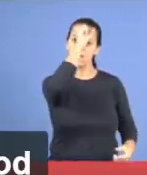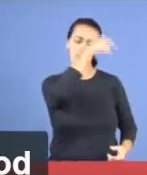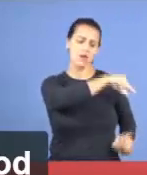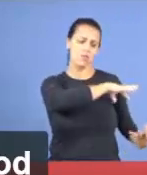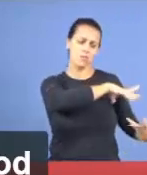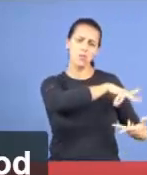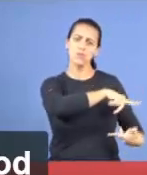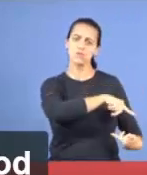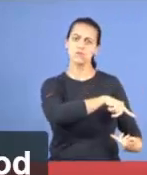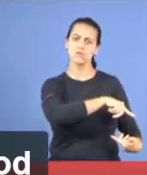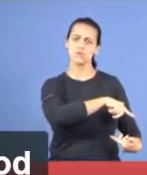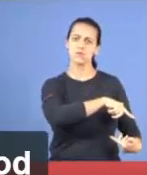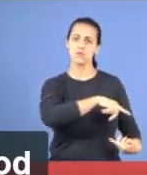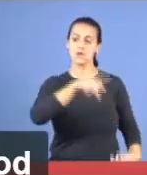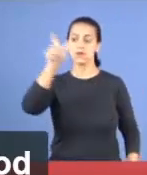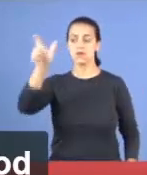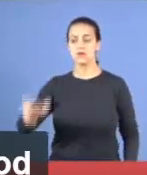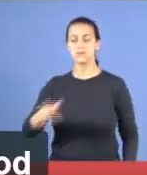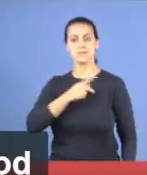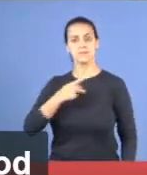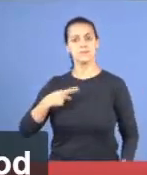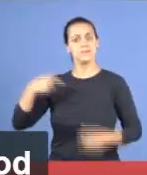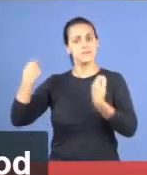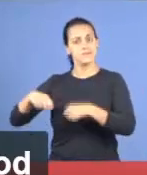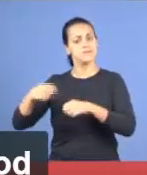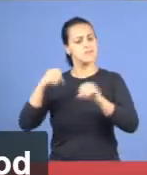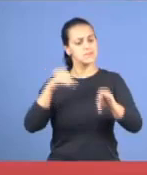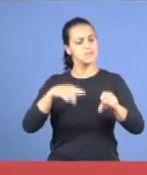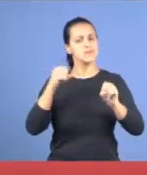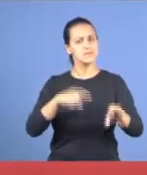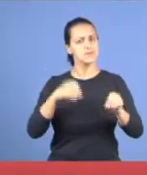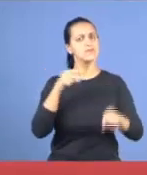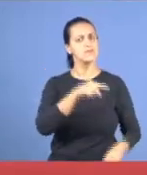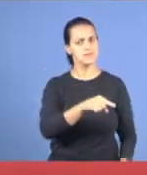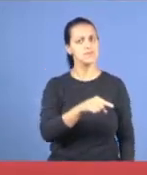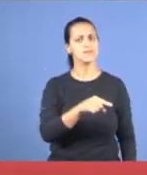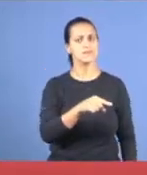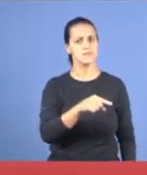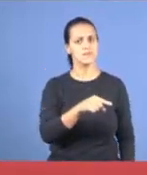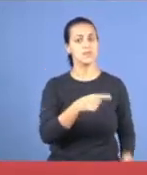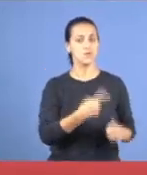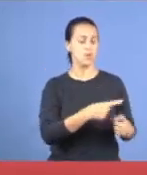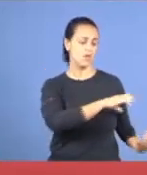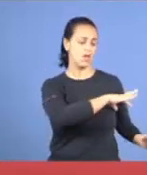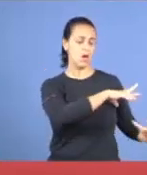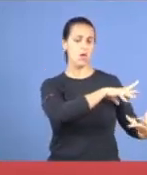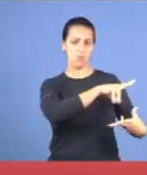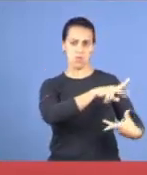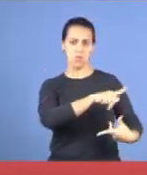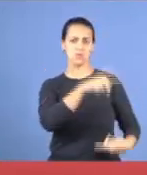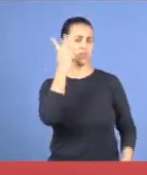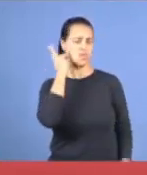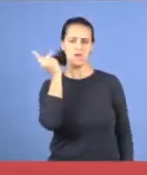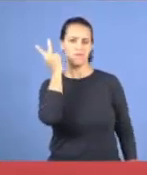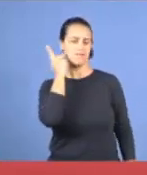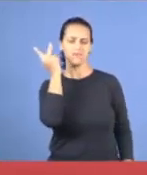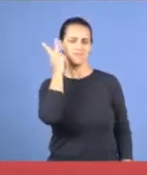vem para dentro, esses costumes, meus irmãos, eles servem, para o mundo, está tudo certo, não há problema nenhum,